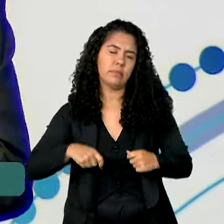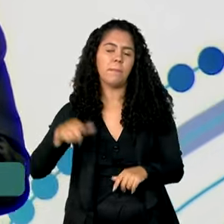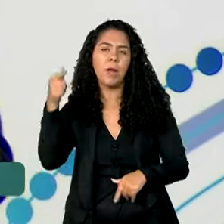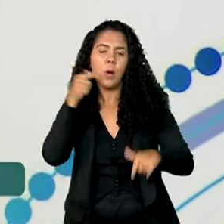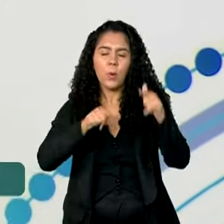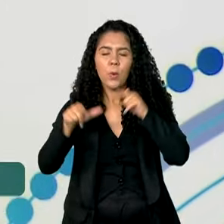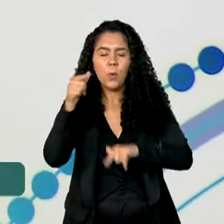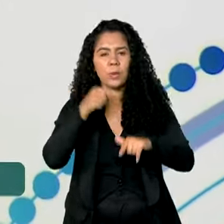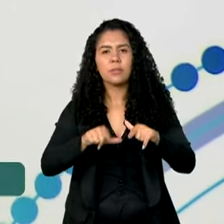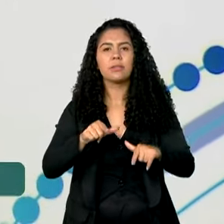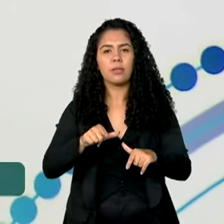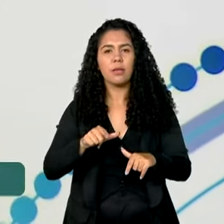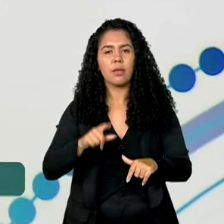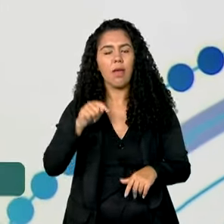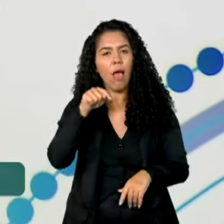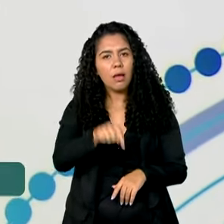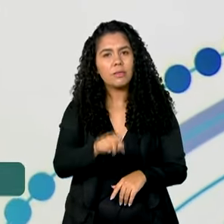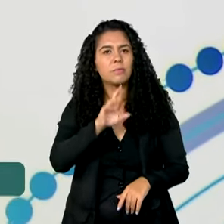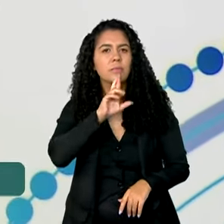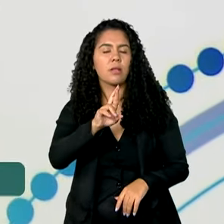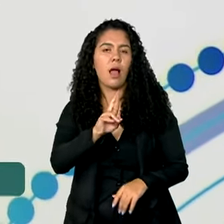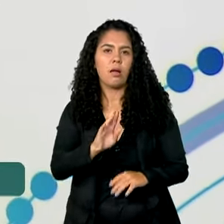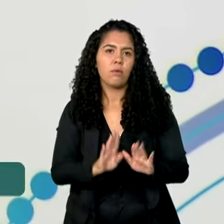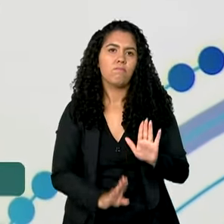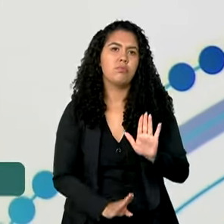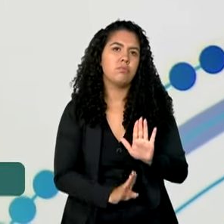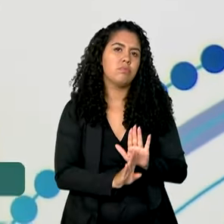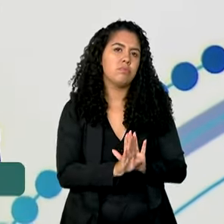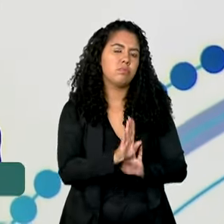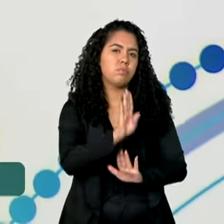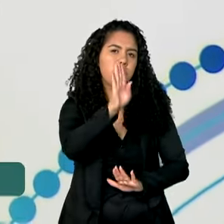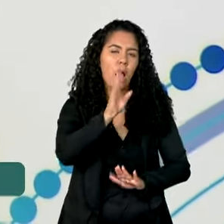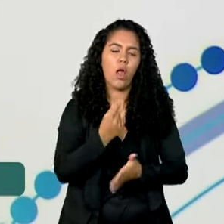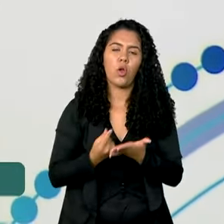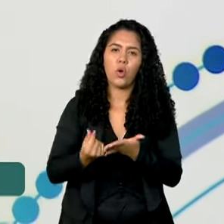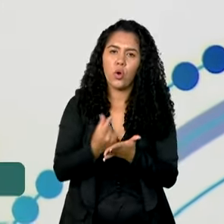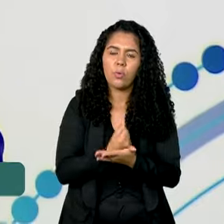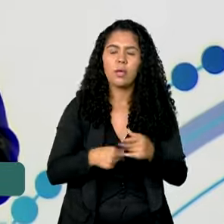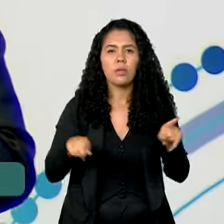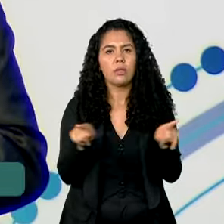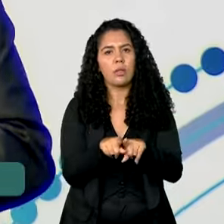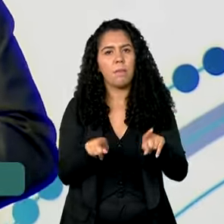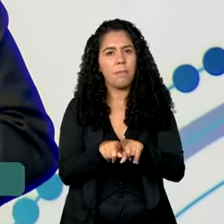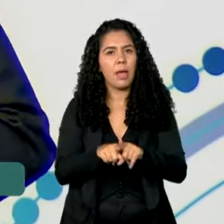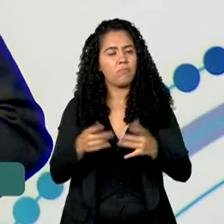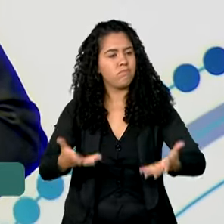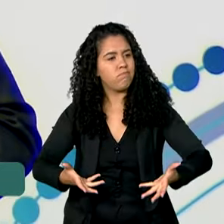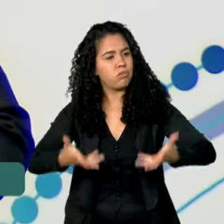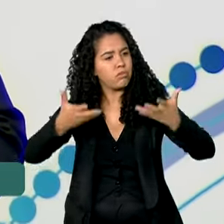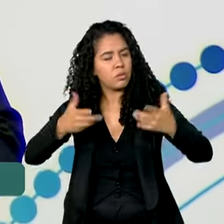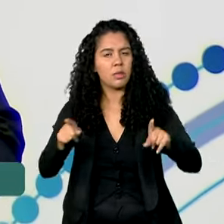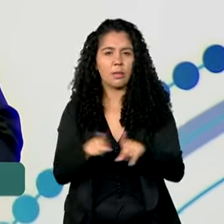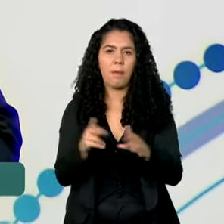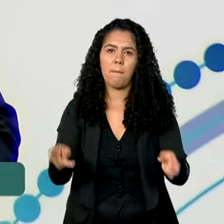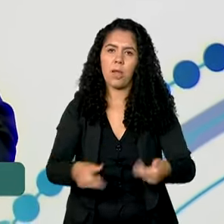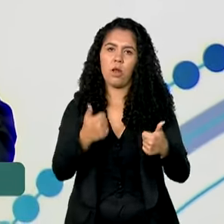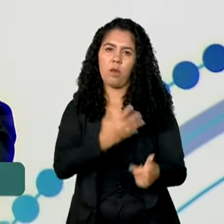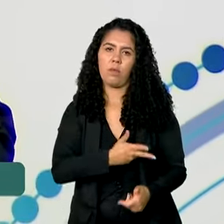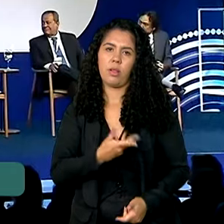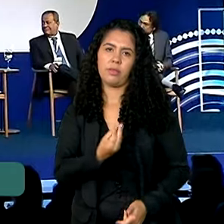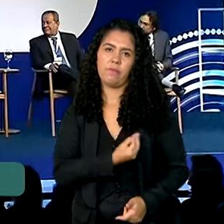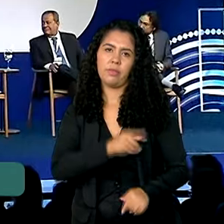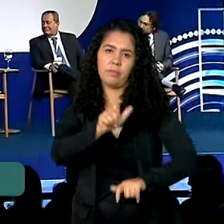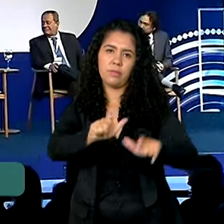possa significar crescimento econômico, distribuição de riqueza e melhoria da qualidade de vida das